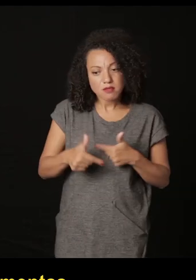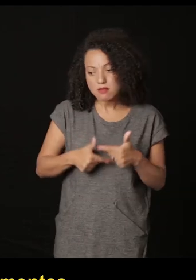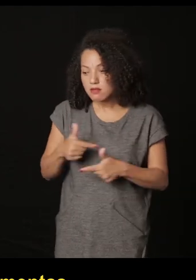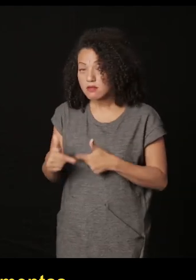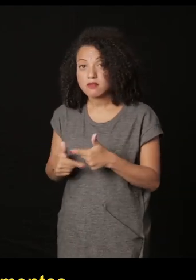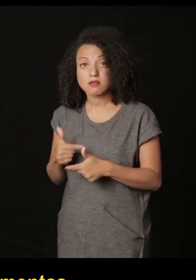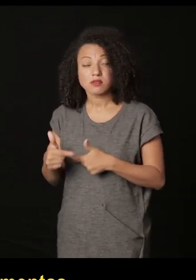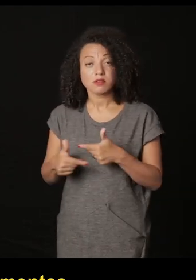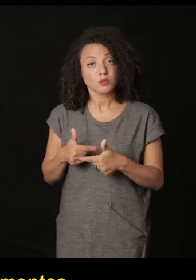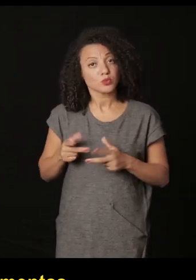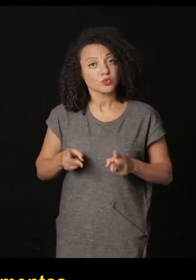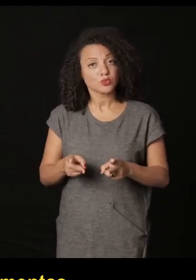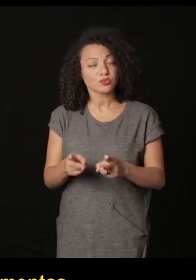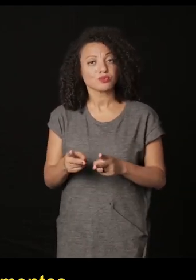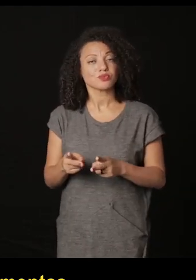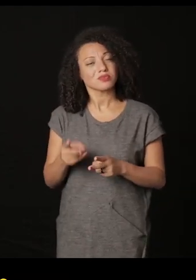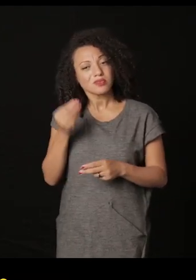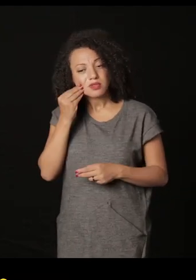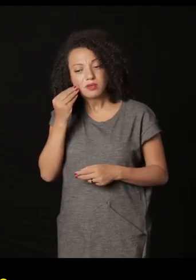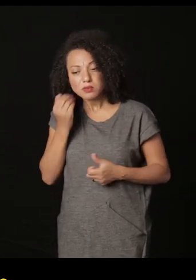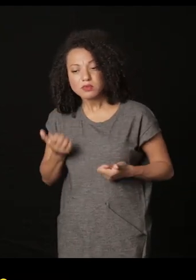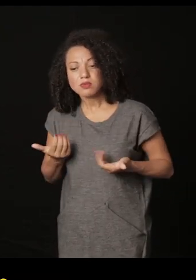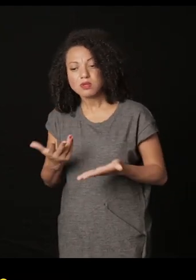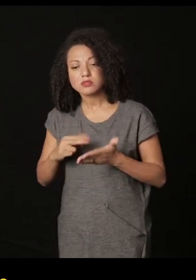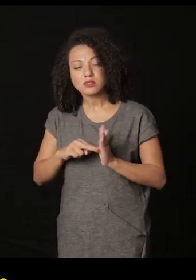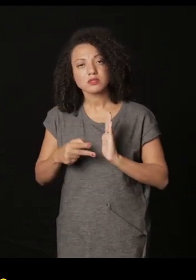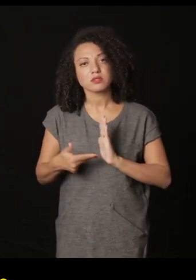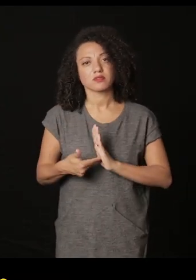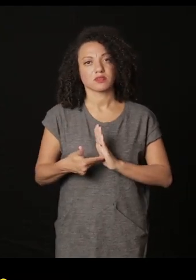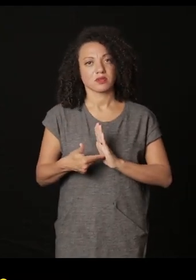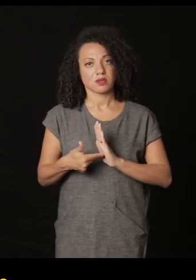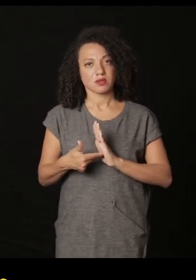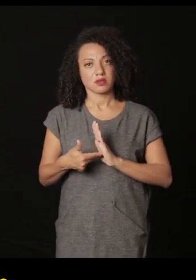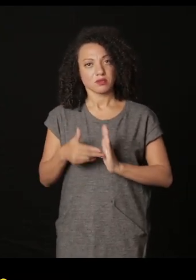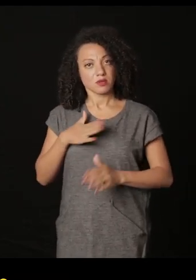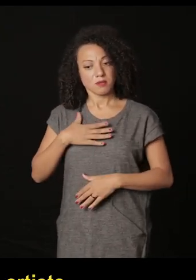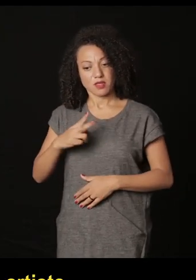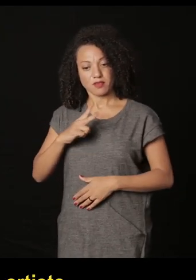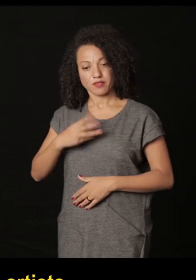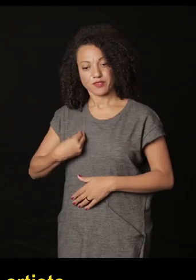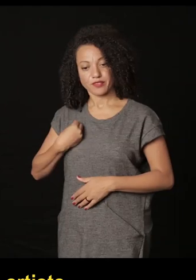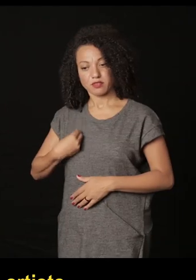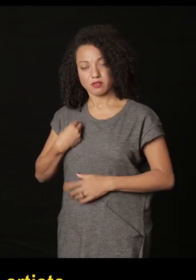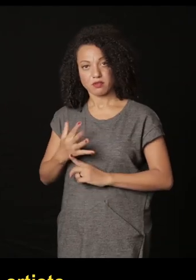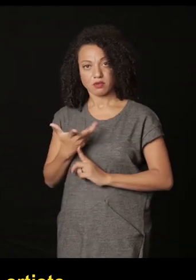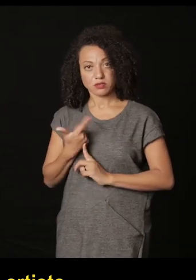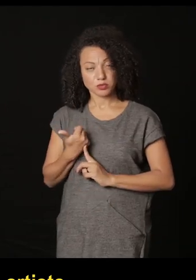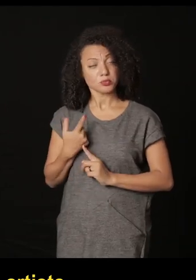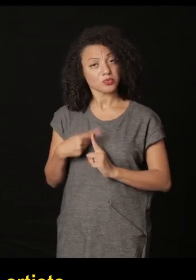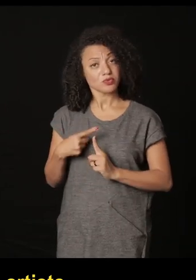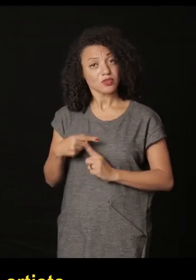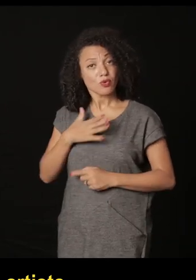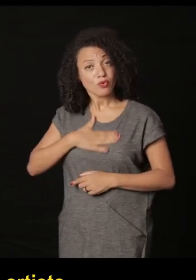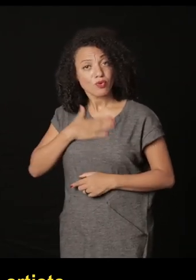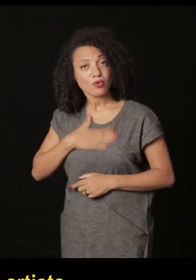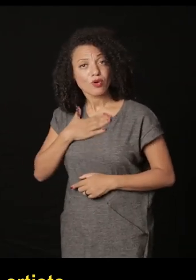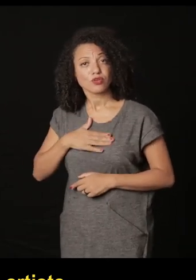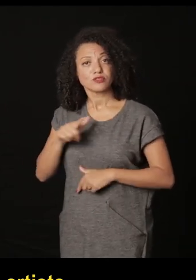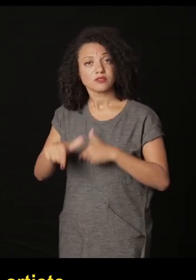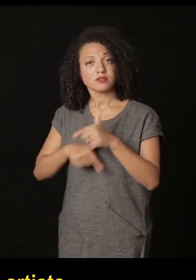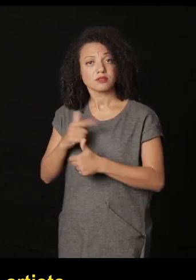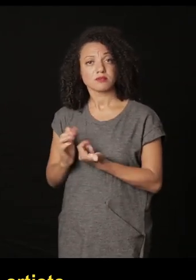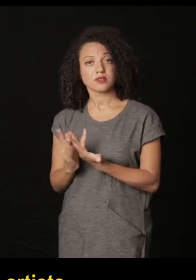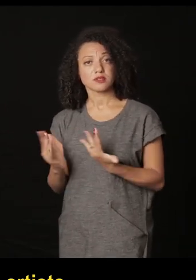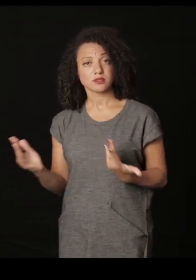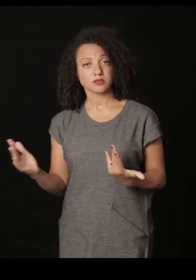com as quais eu disponho e tento fazer algum sentido até na minha própria vida como artista